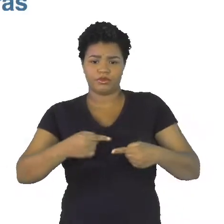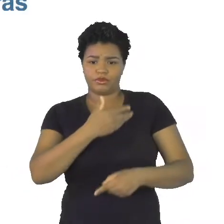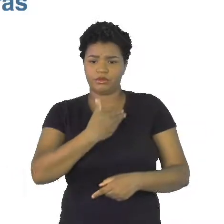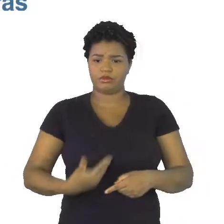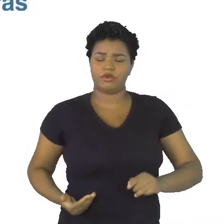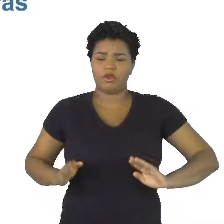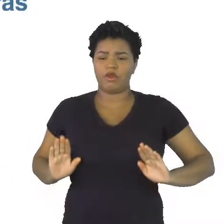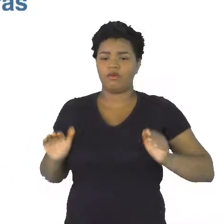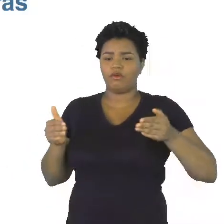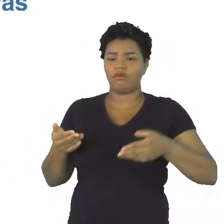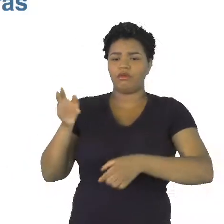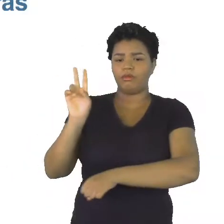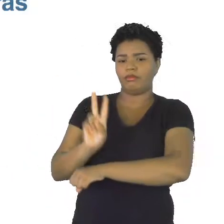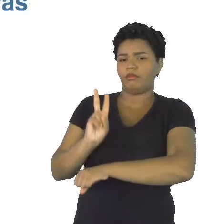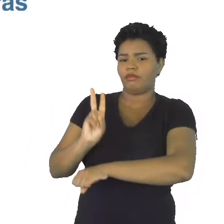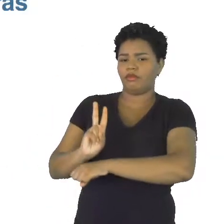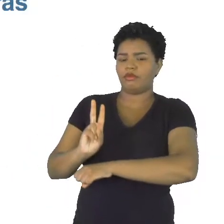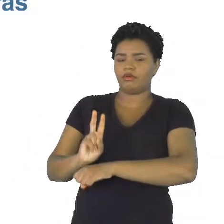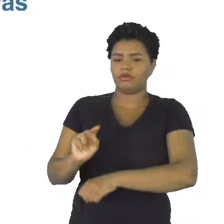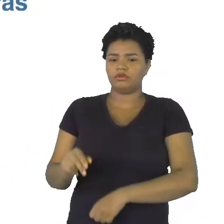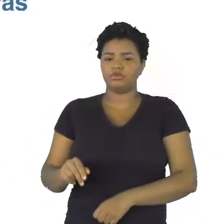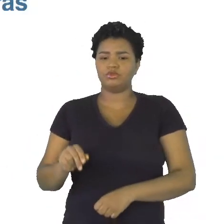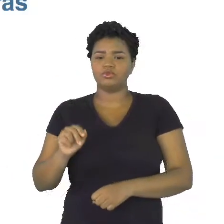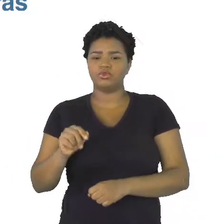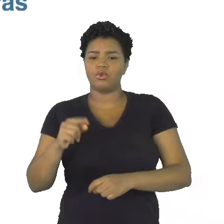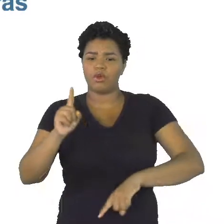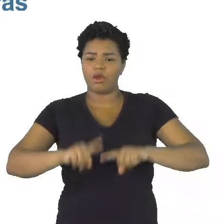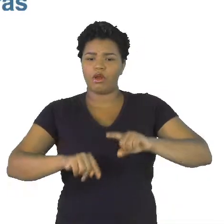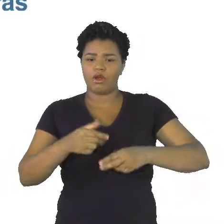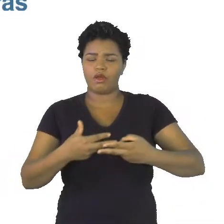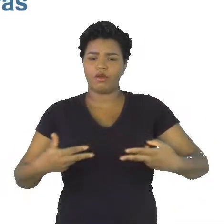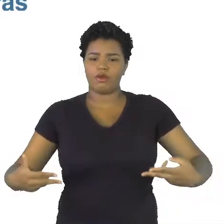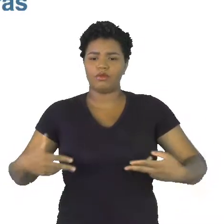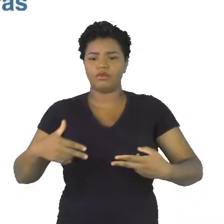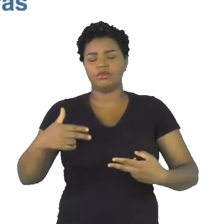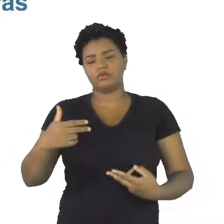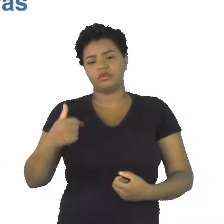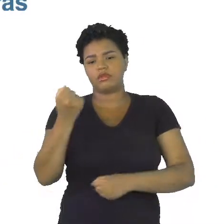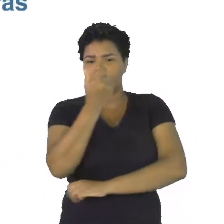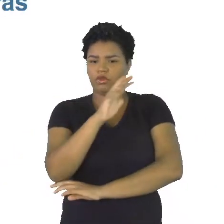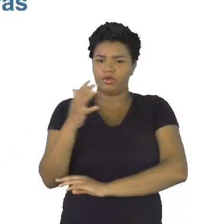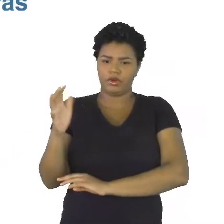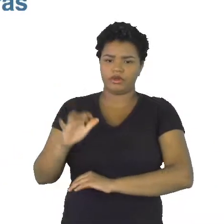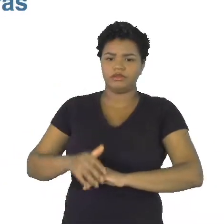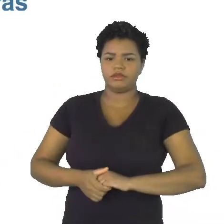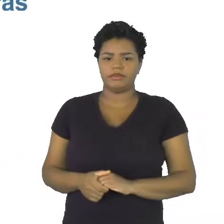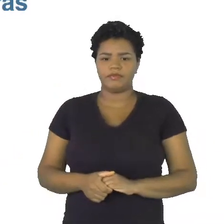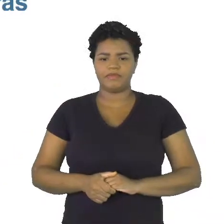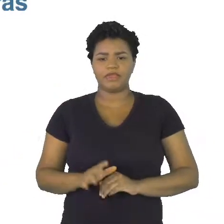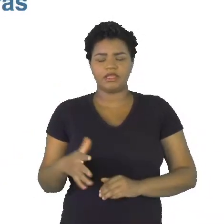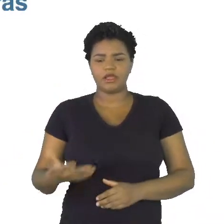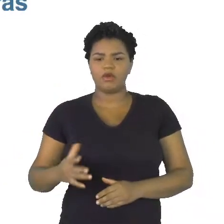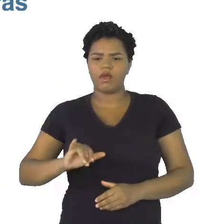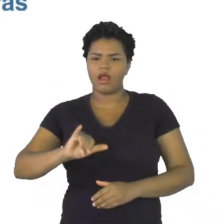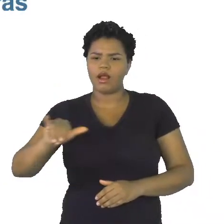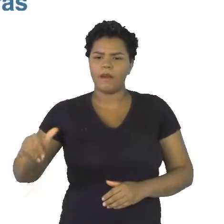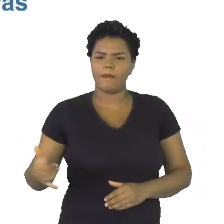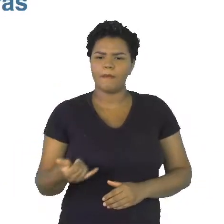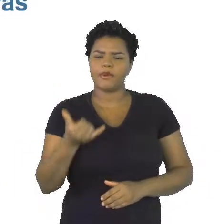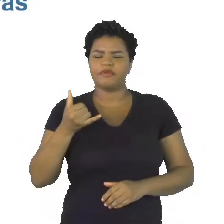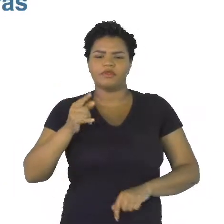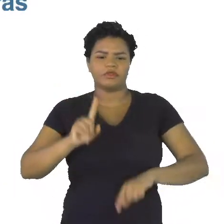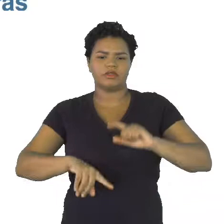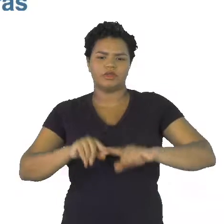para a preservação e conservação dos recursos naturais. Ele busca o aproveitamento dos recursos